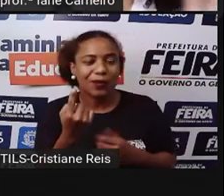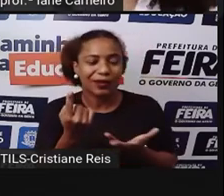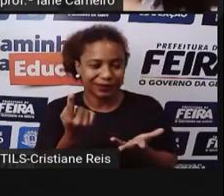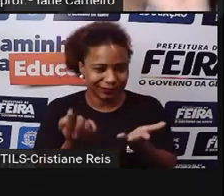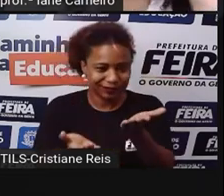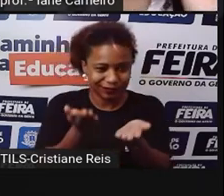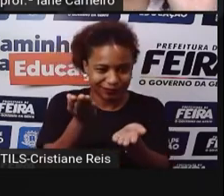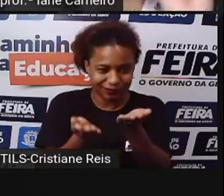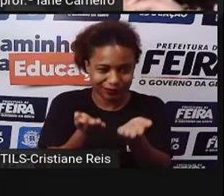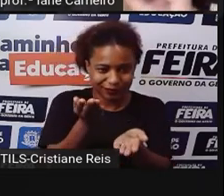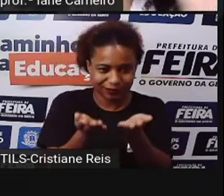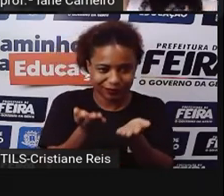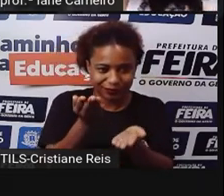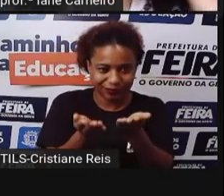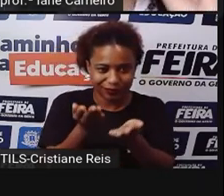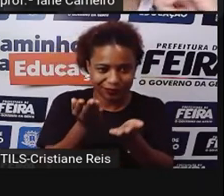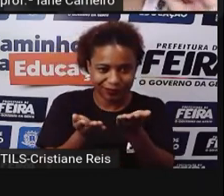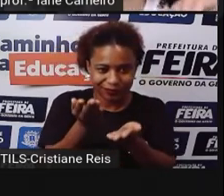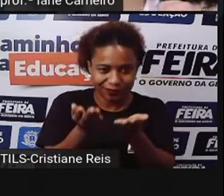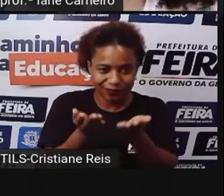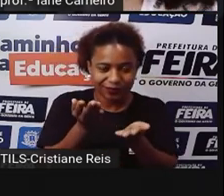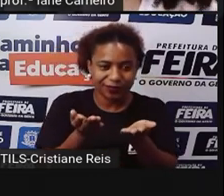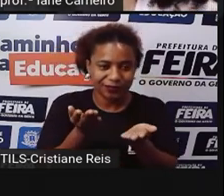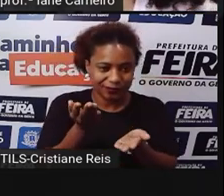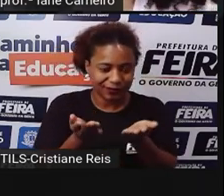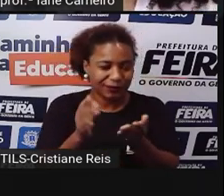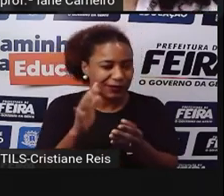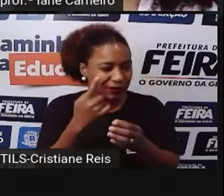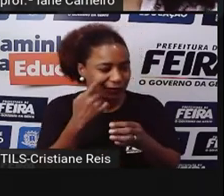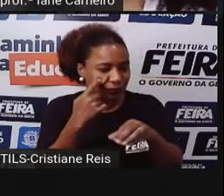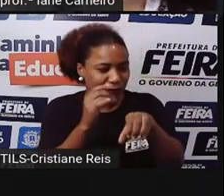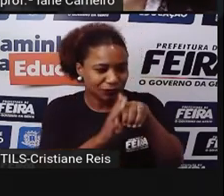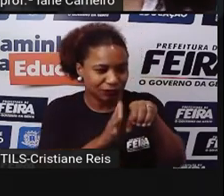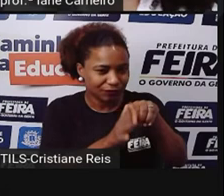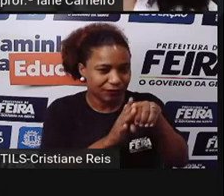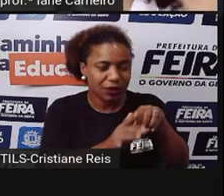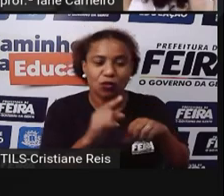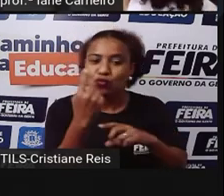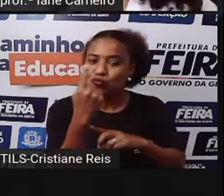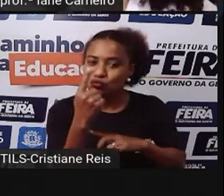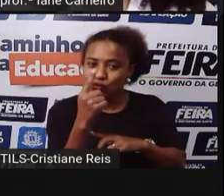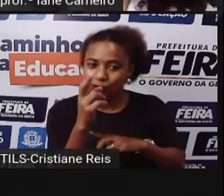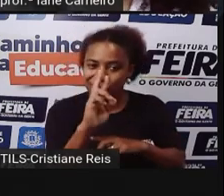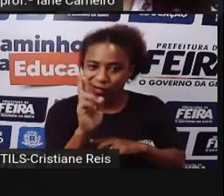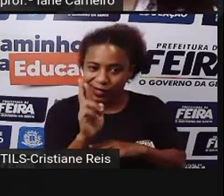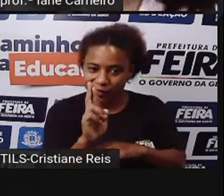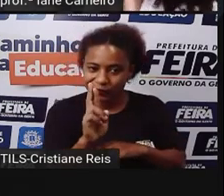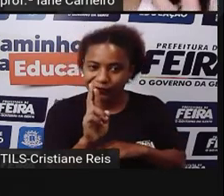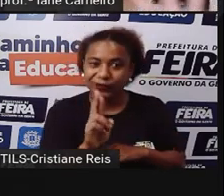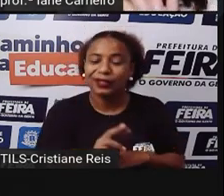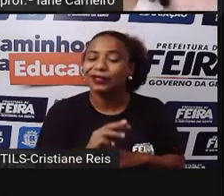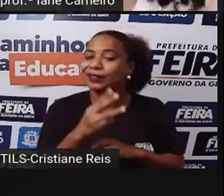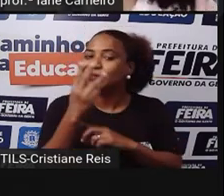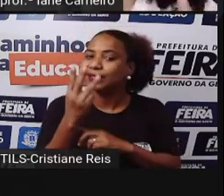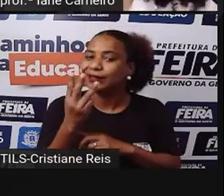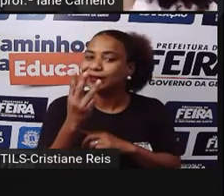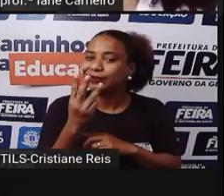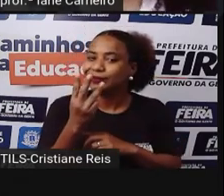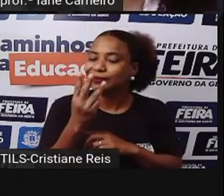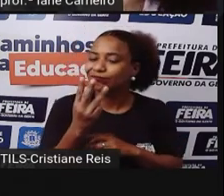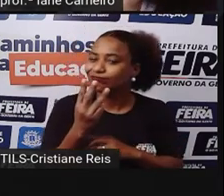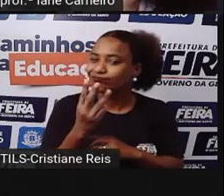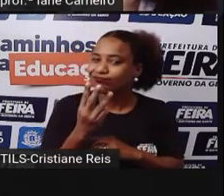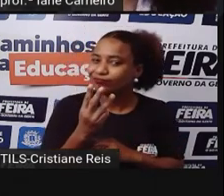supor aí Que deu O quilo da cebola Da cebola lá pesada Né? Deu um real Então se eu vou precisar De três cebolas Eu vou colocar aqui Ó